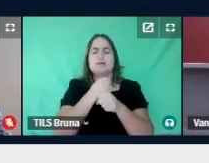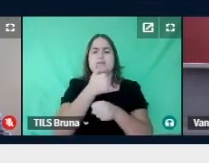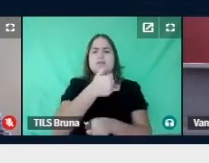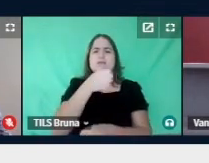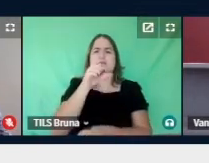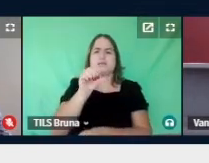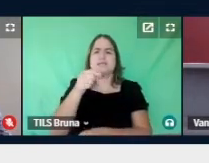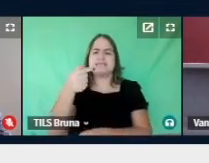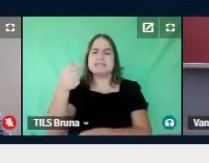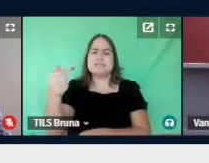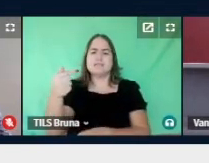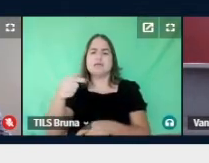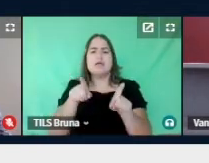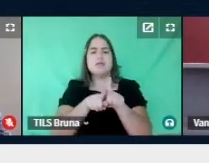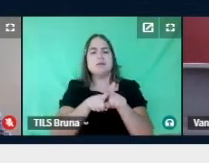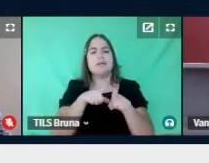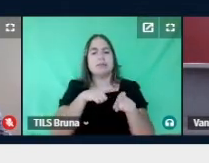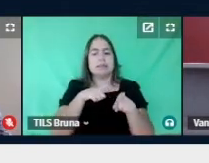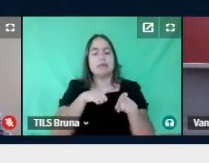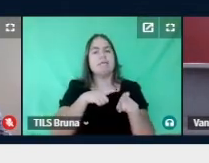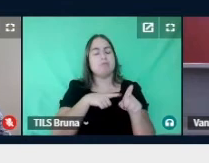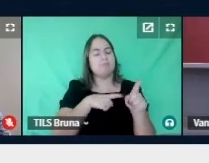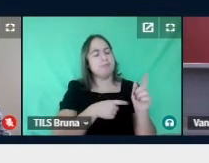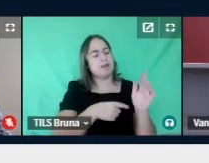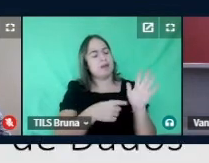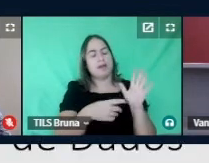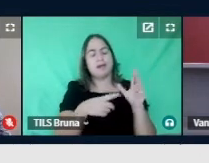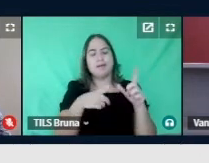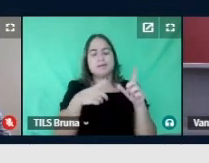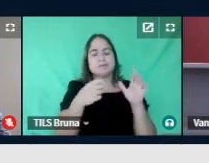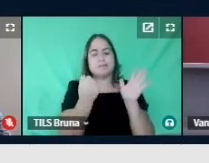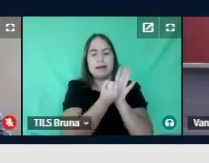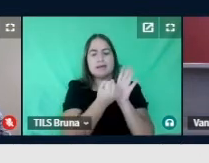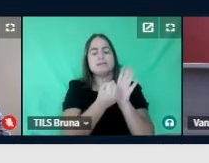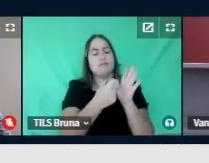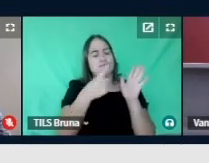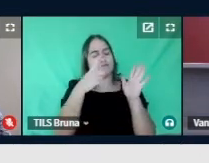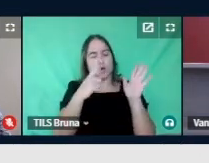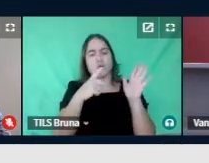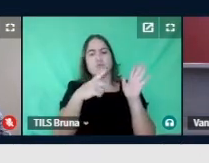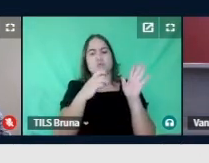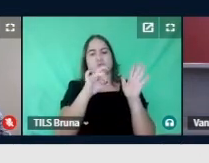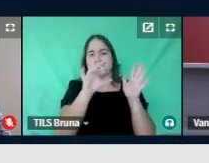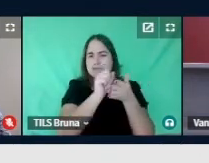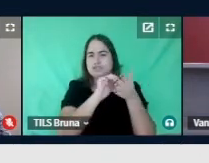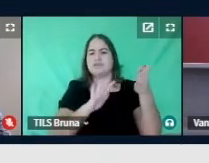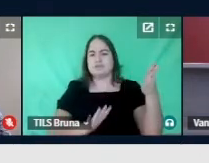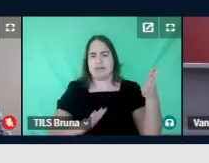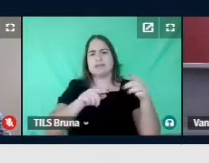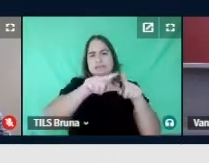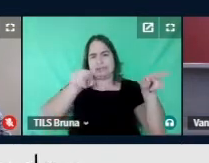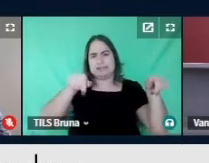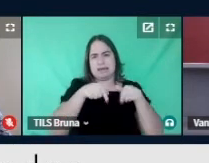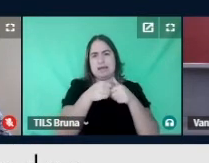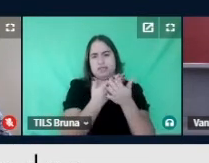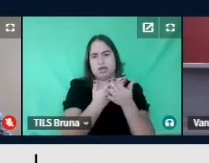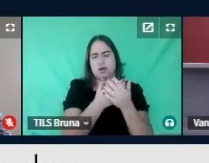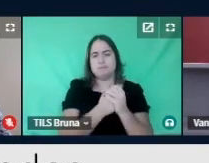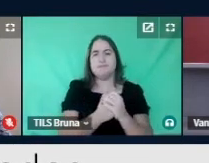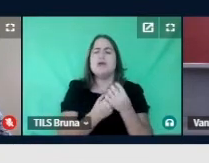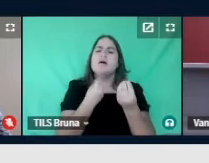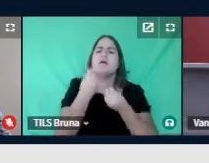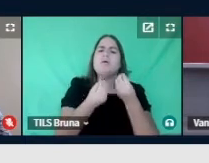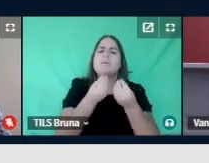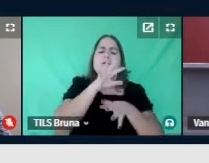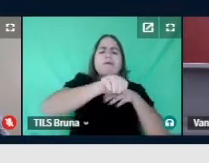CIL e fotografias das atividades desenvolvidas em sala de aula. A coleta de dados ocorreu